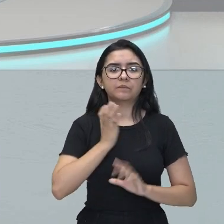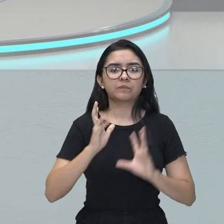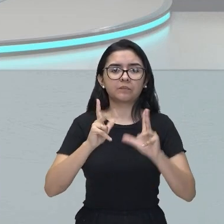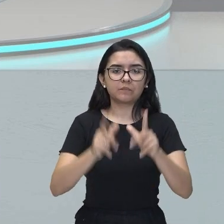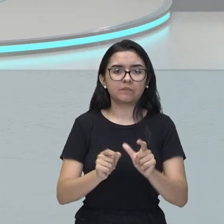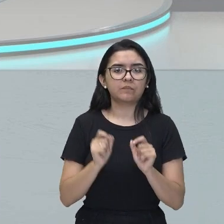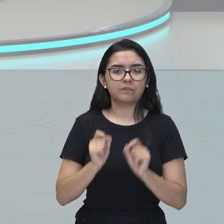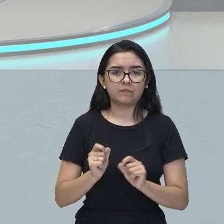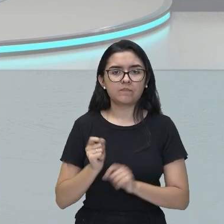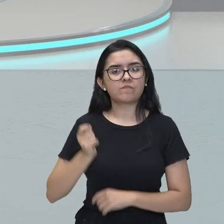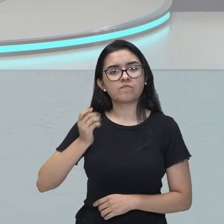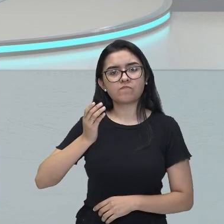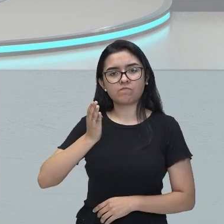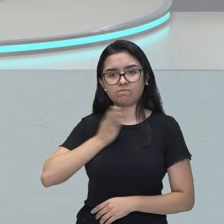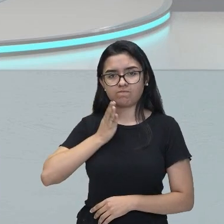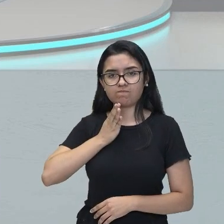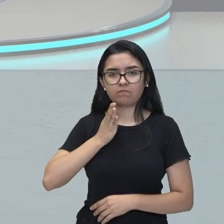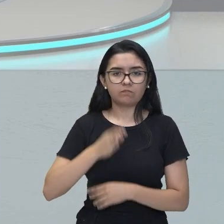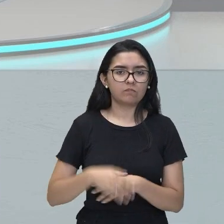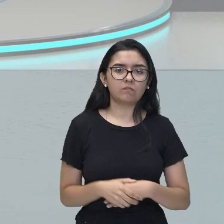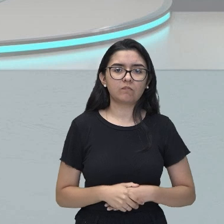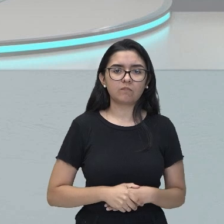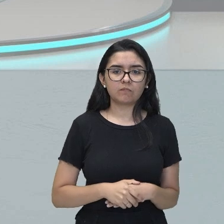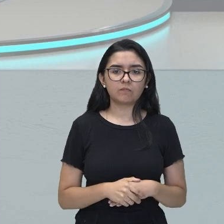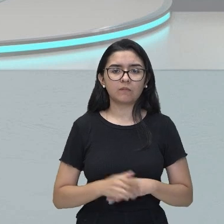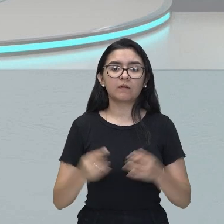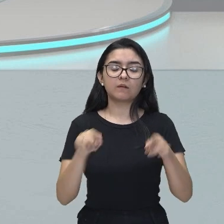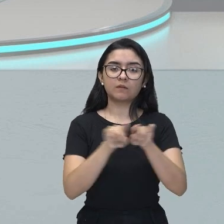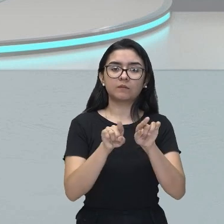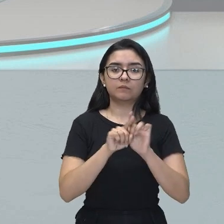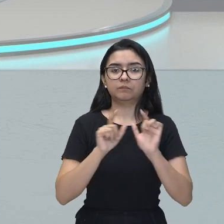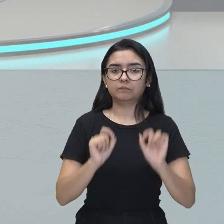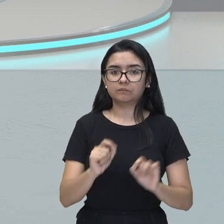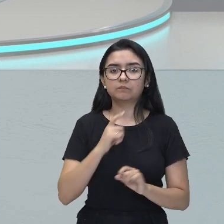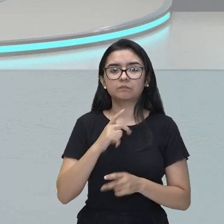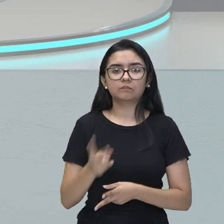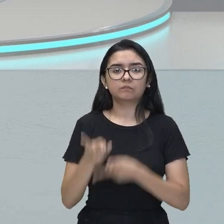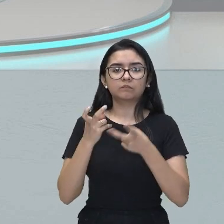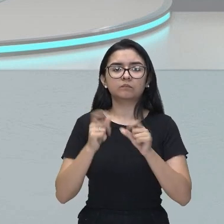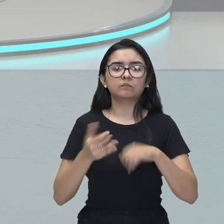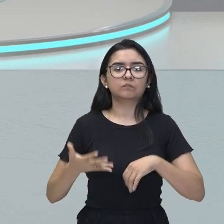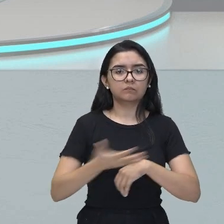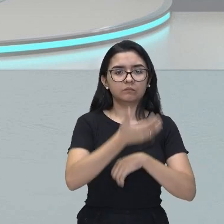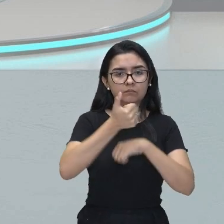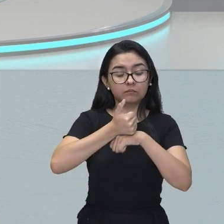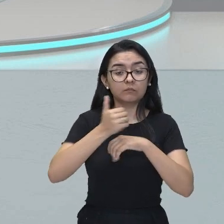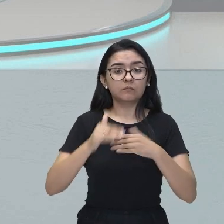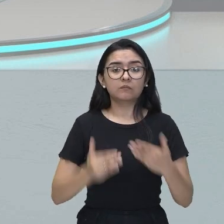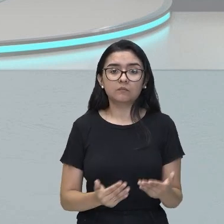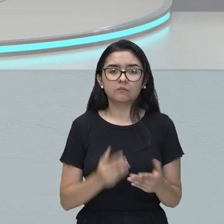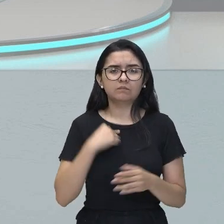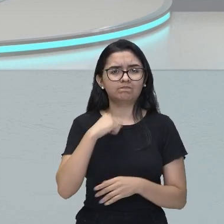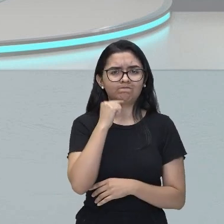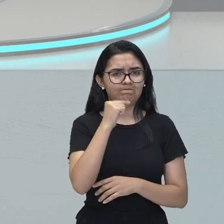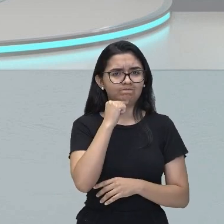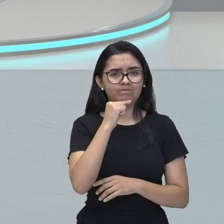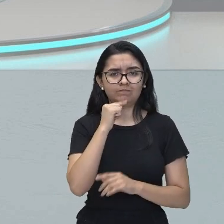burguesia explorada pela colônia. Então, ninguém